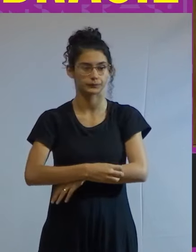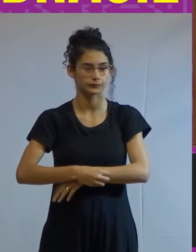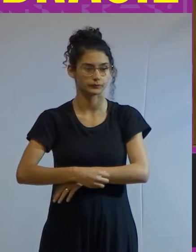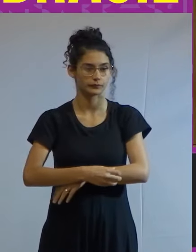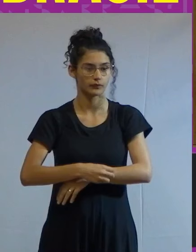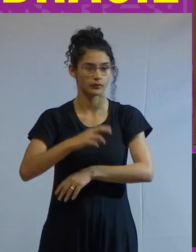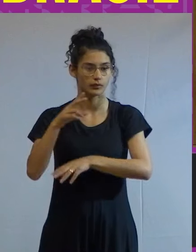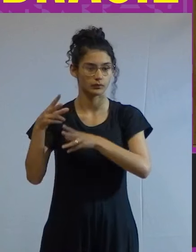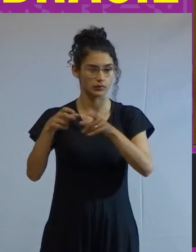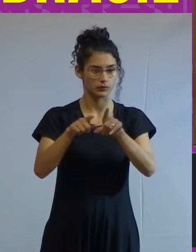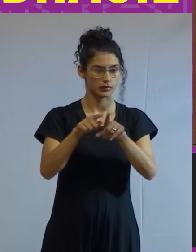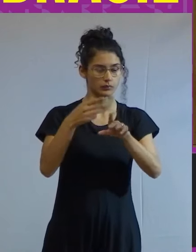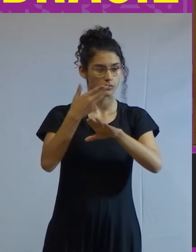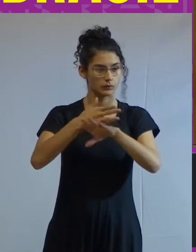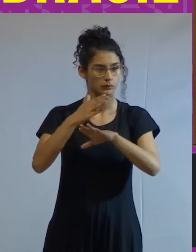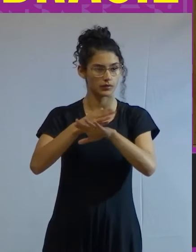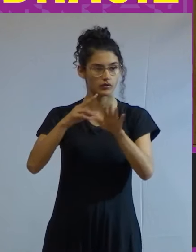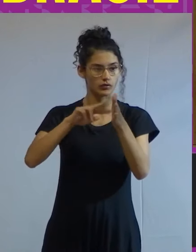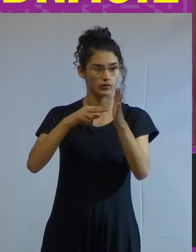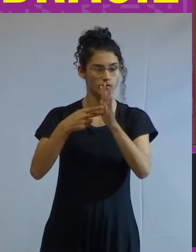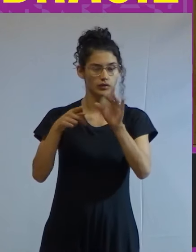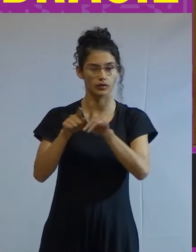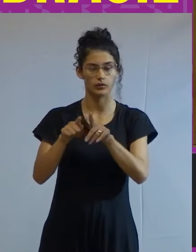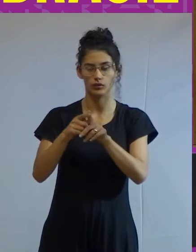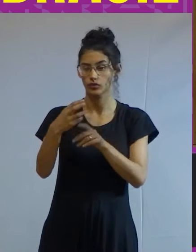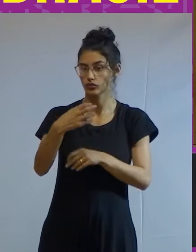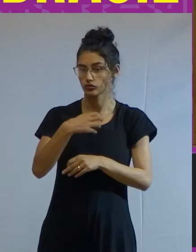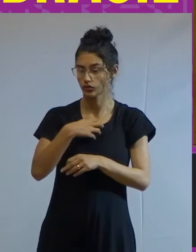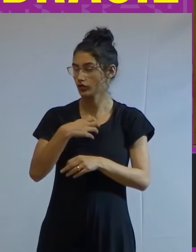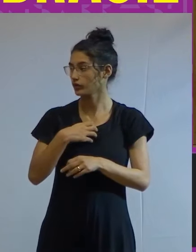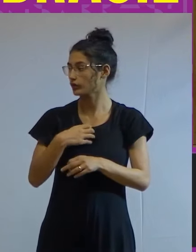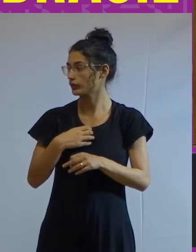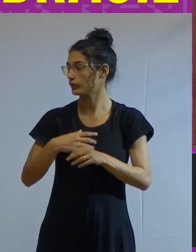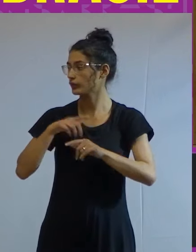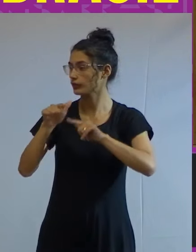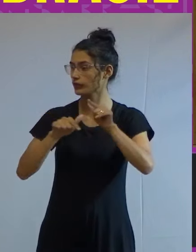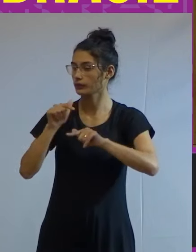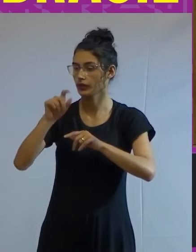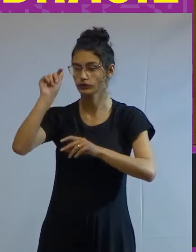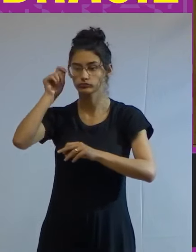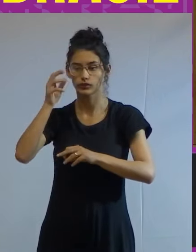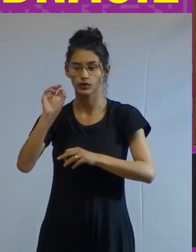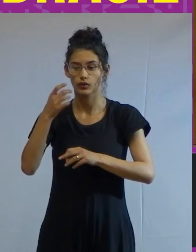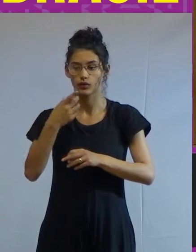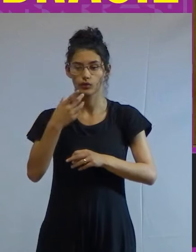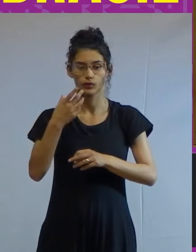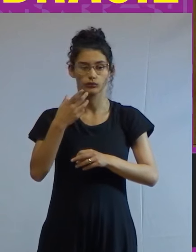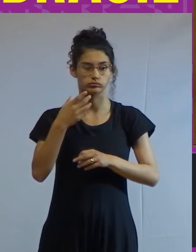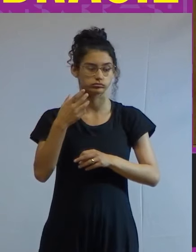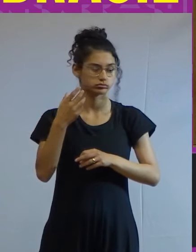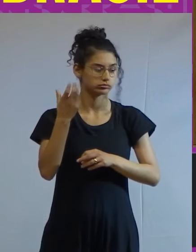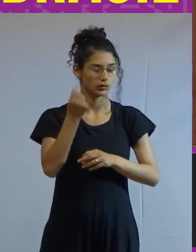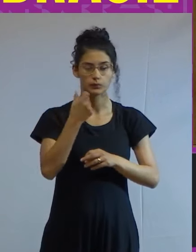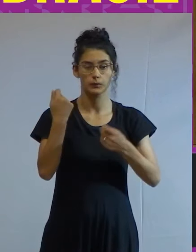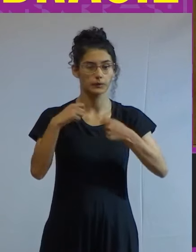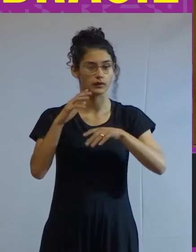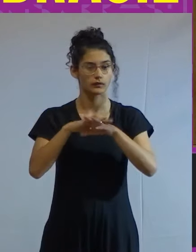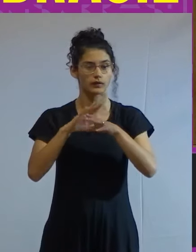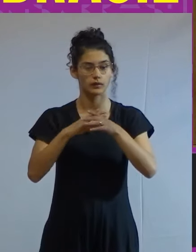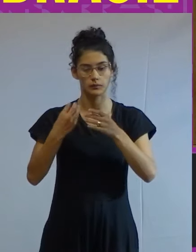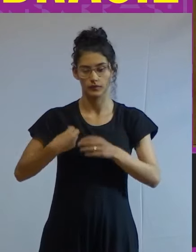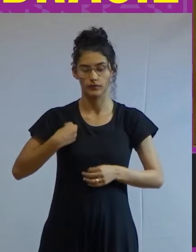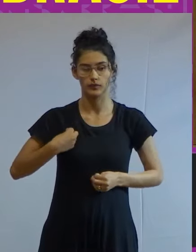ponto de vista prático funciona como algo do tipo trabalhadores negros ou não brancos em geral precisam para